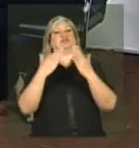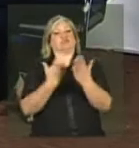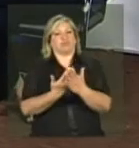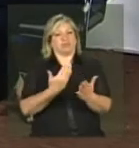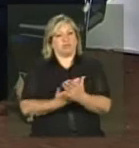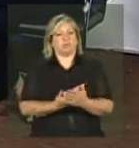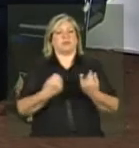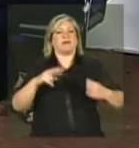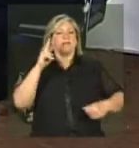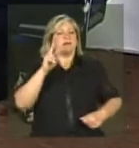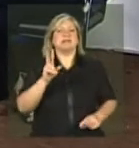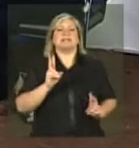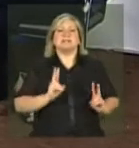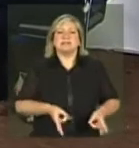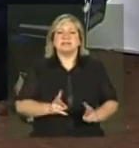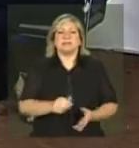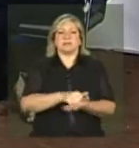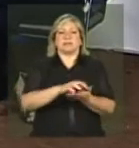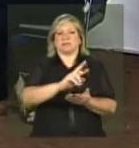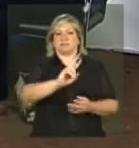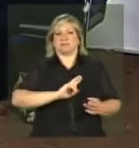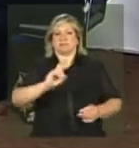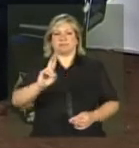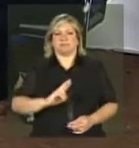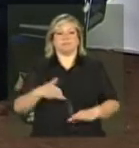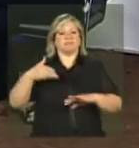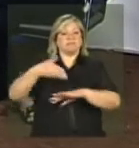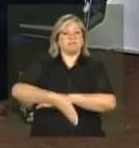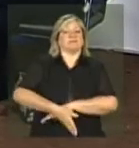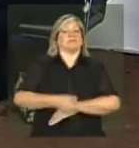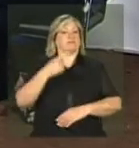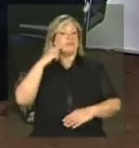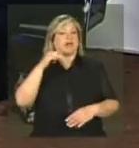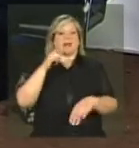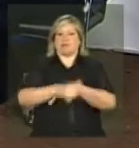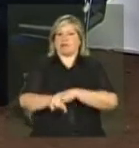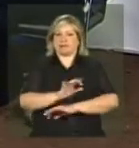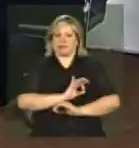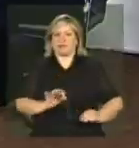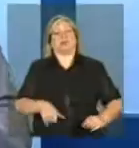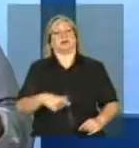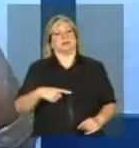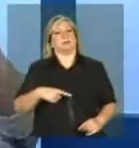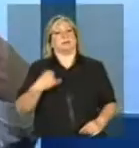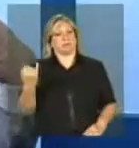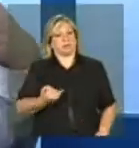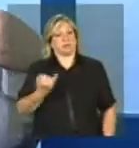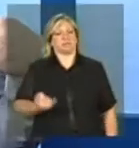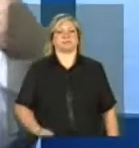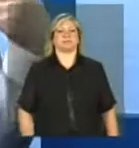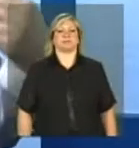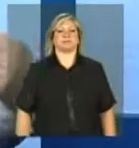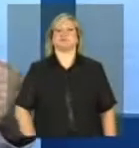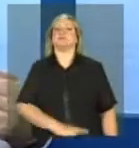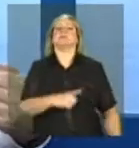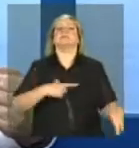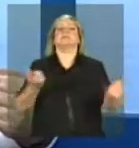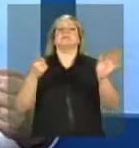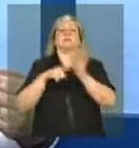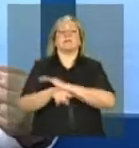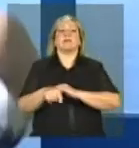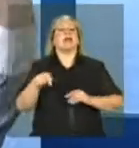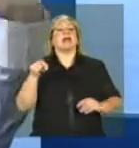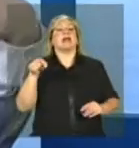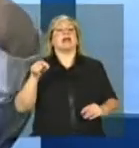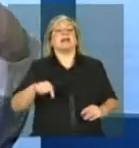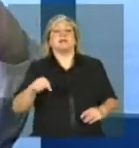periodicamente atualizados e registrados no sistema Presença do Ministério da Educação. Bom, Daniel, esse não acompanhamento